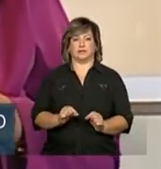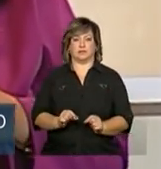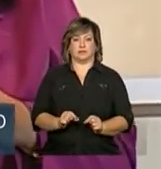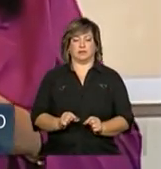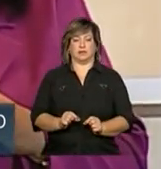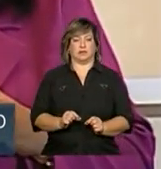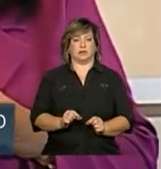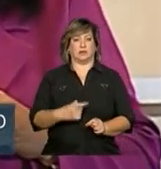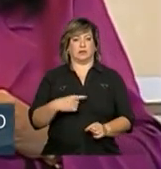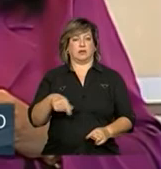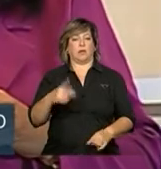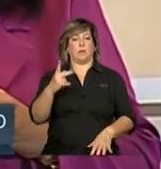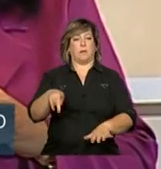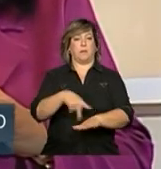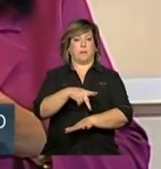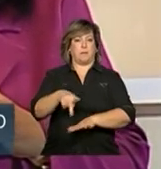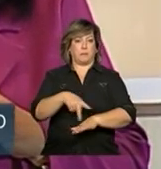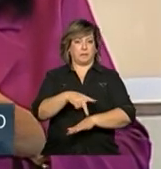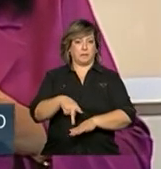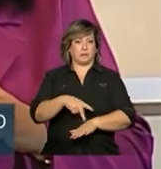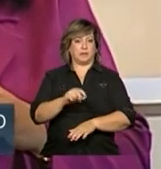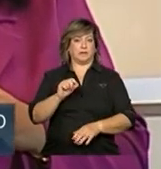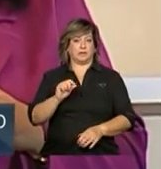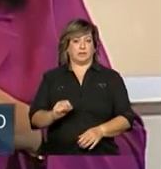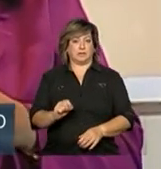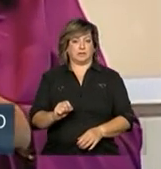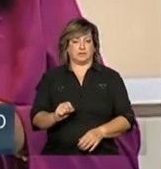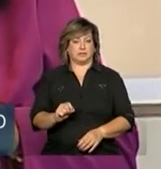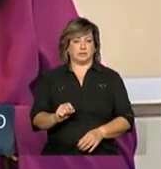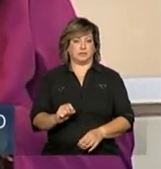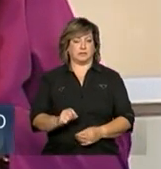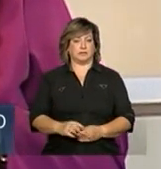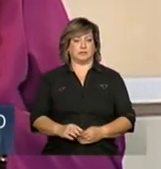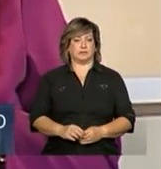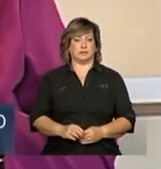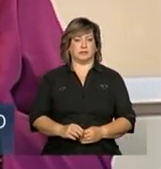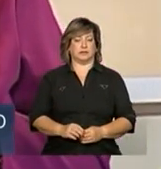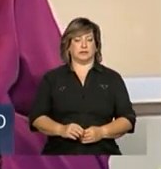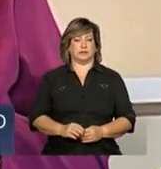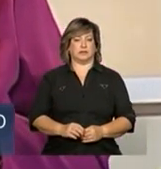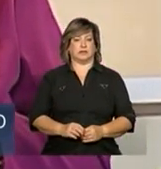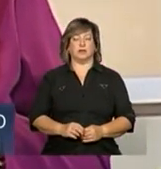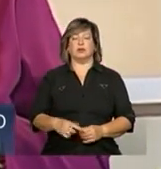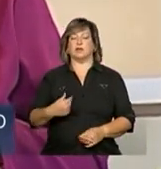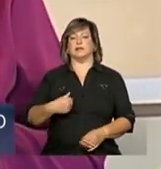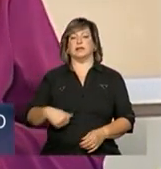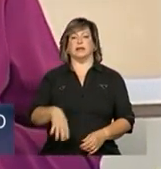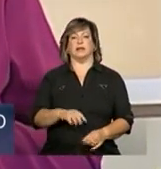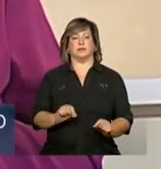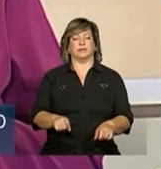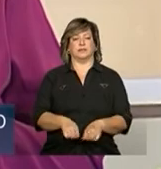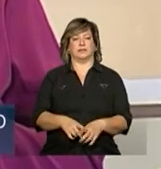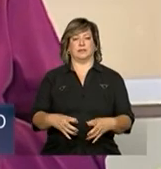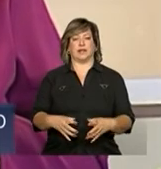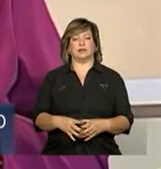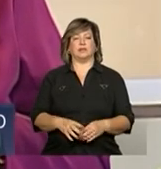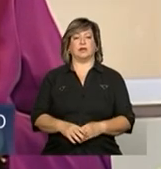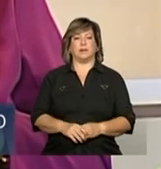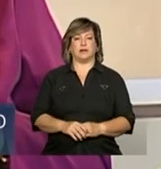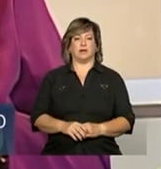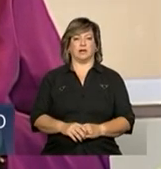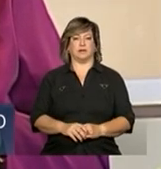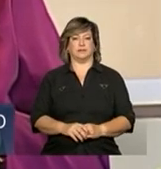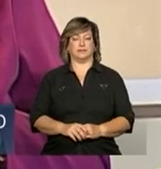país bloqueado. que os que estamos na saúde sabemos o que significa o